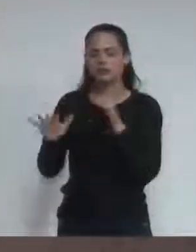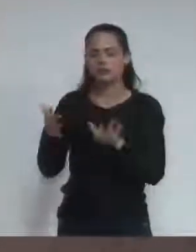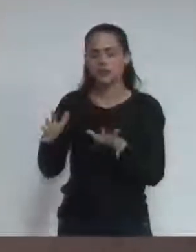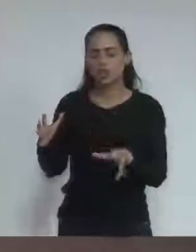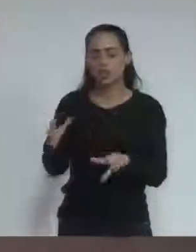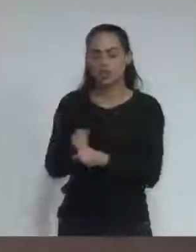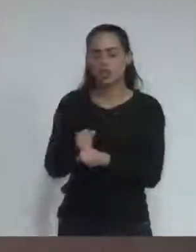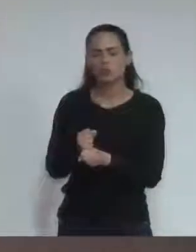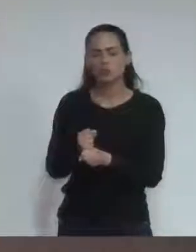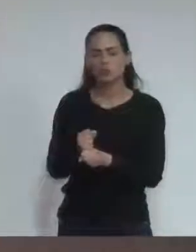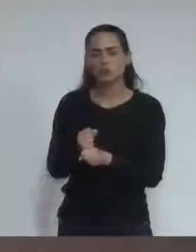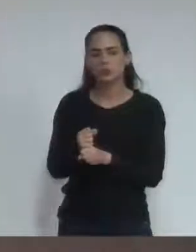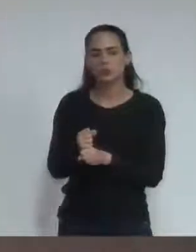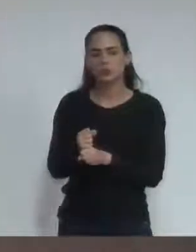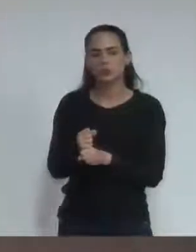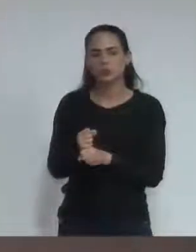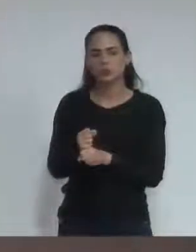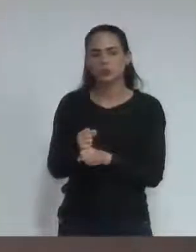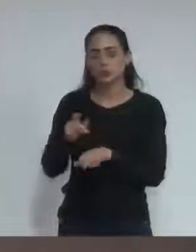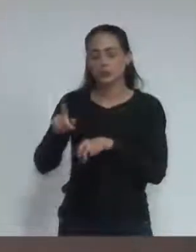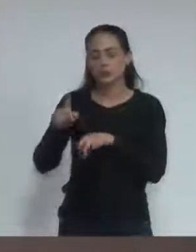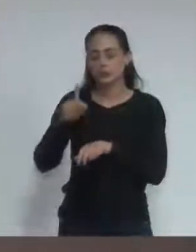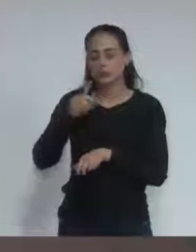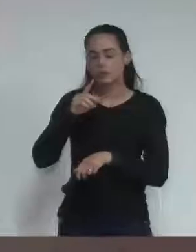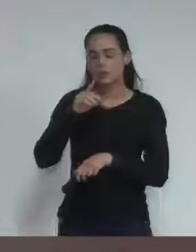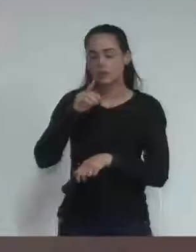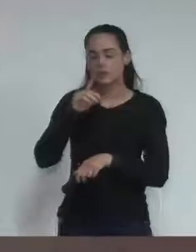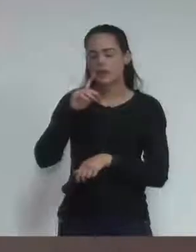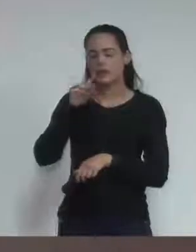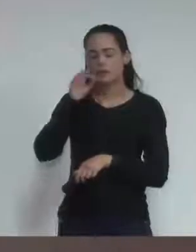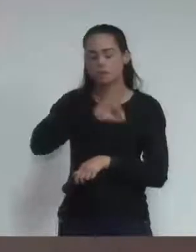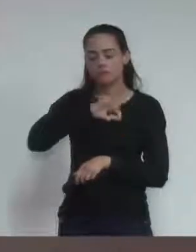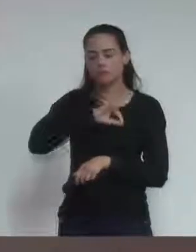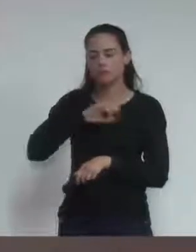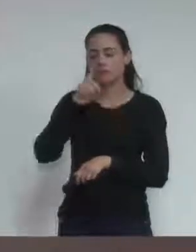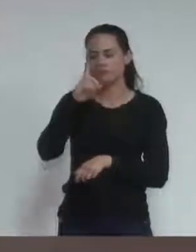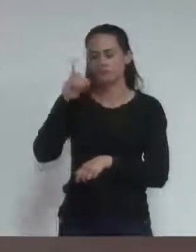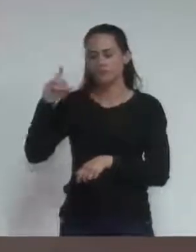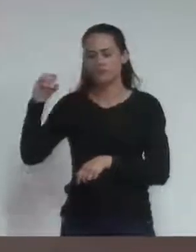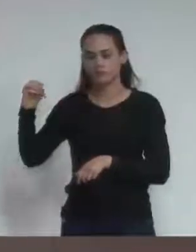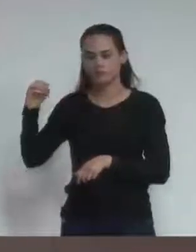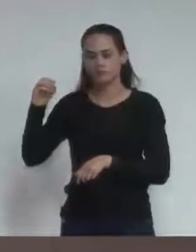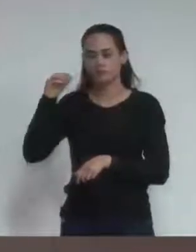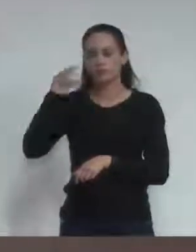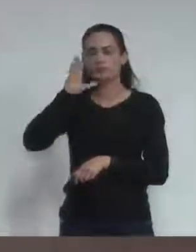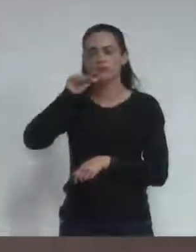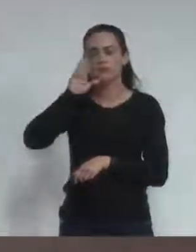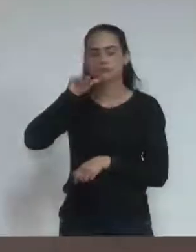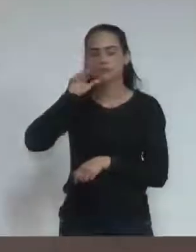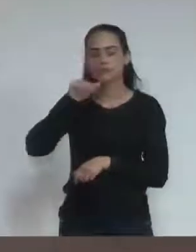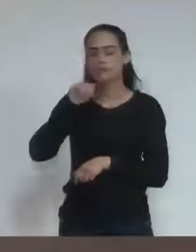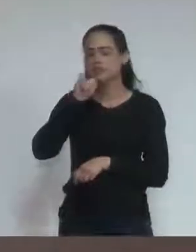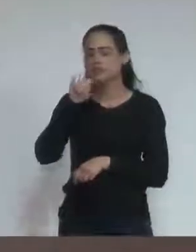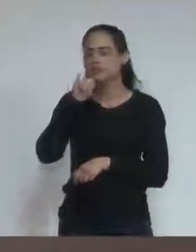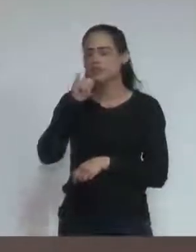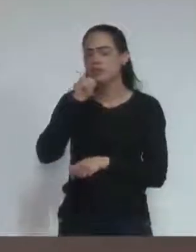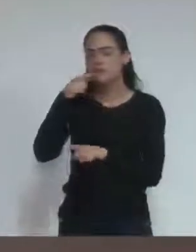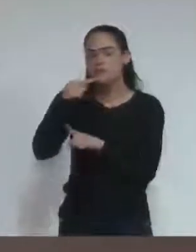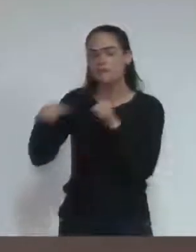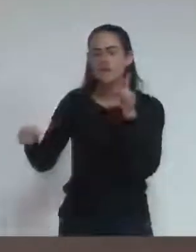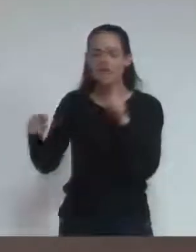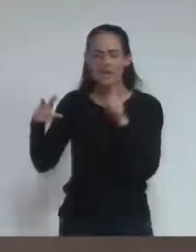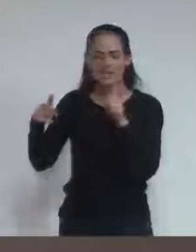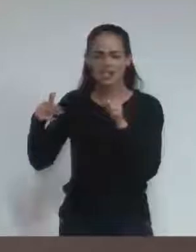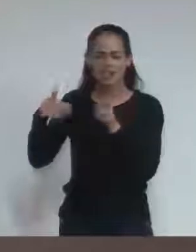110. Se cortasse a metade, que talvez precise do diretor para poder ajudar, e eu